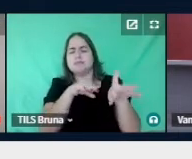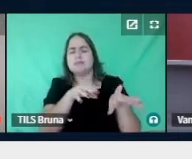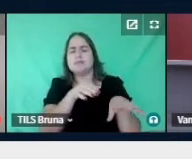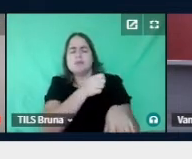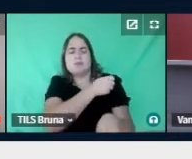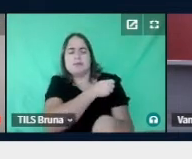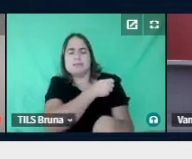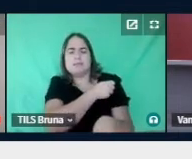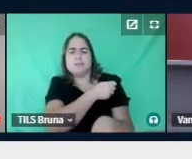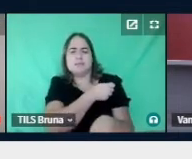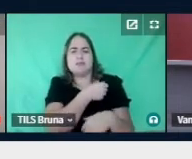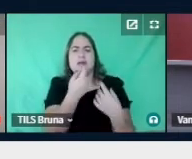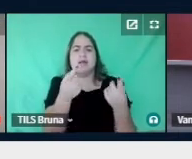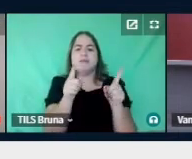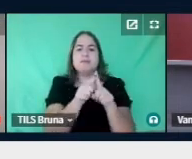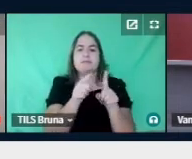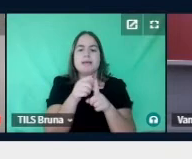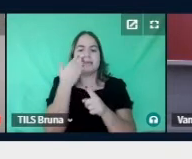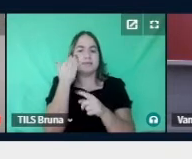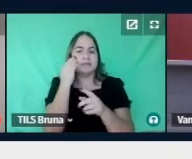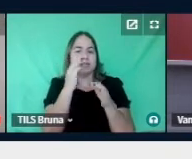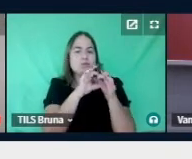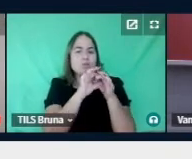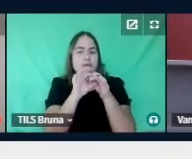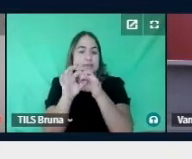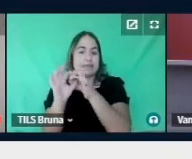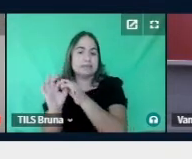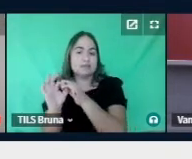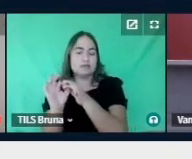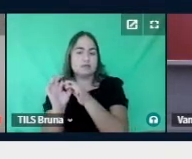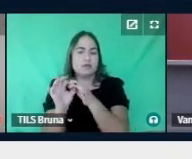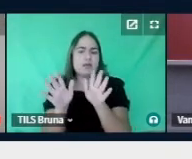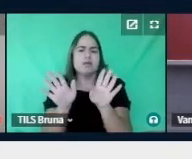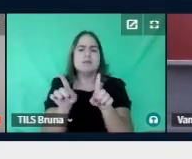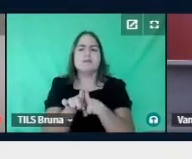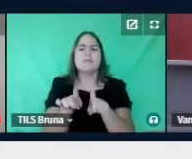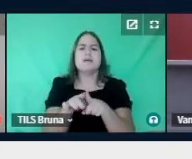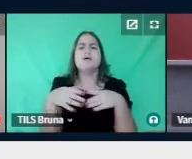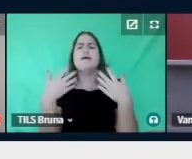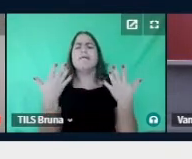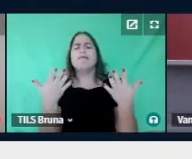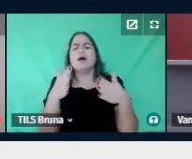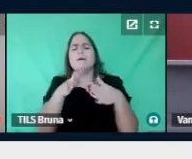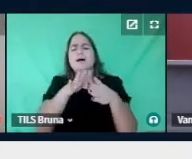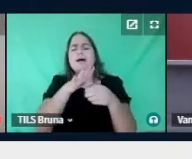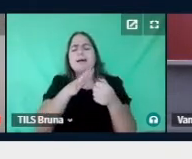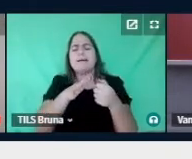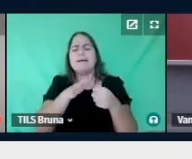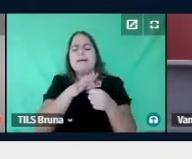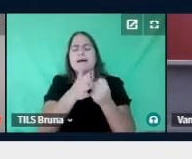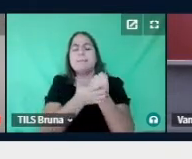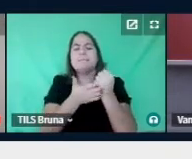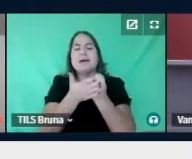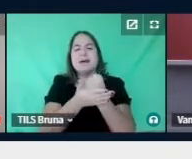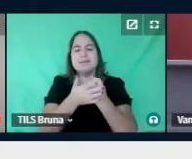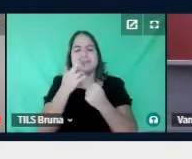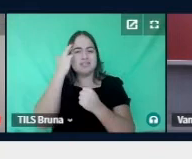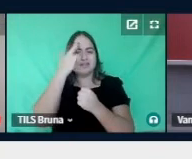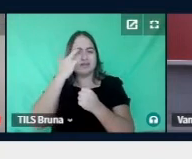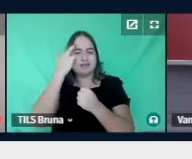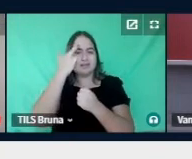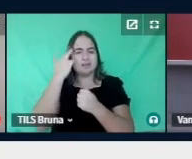necessidades contextuais. O paradigma de reflexão na pesquisa foi a reflexão na ação de Donald Schoen, 1983.